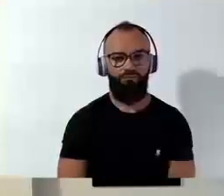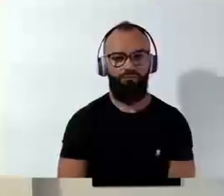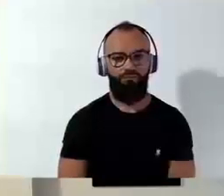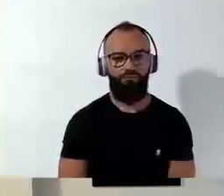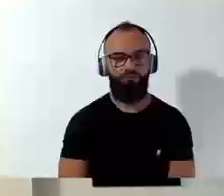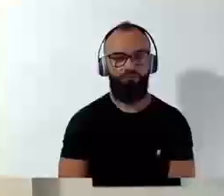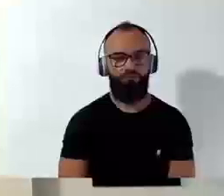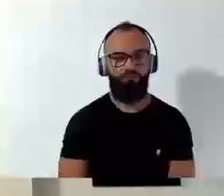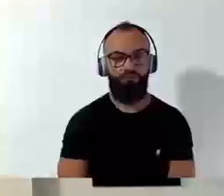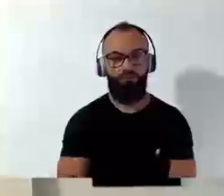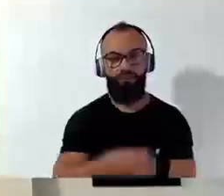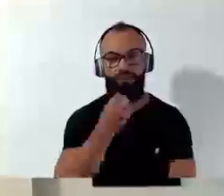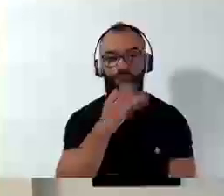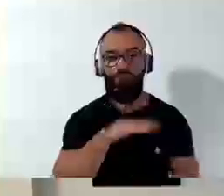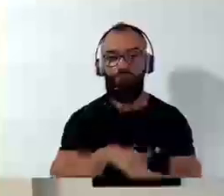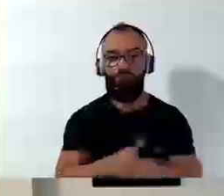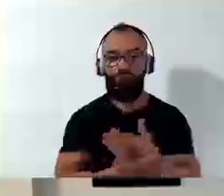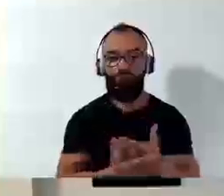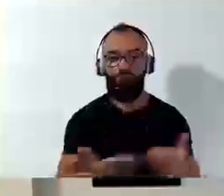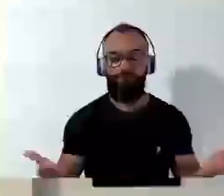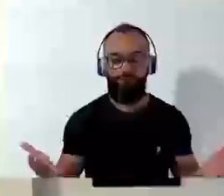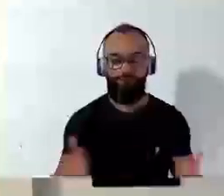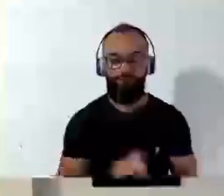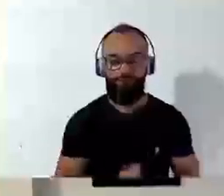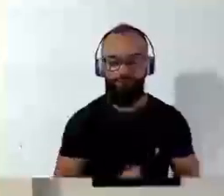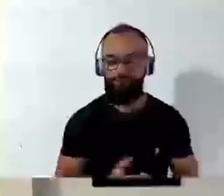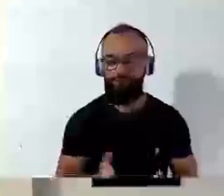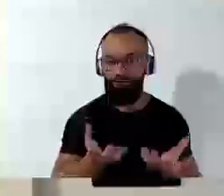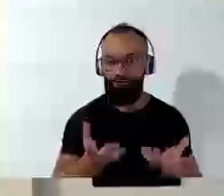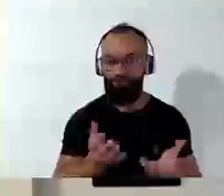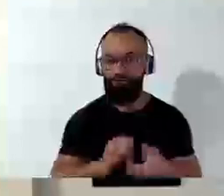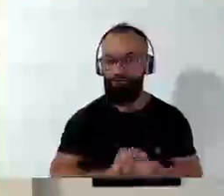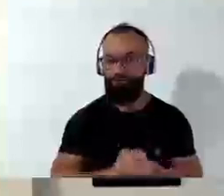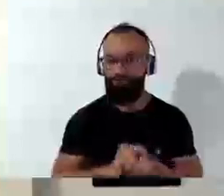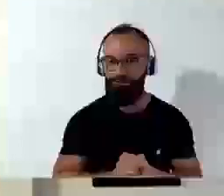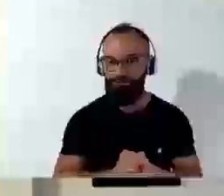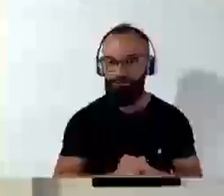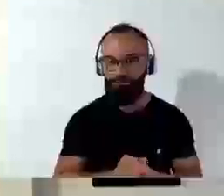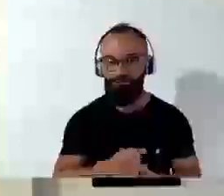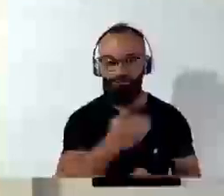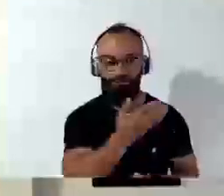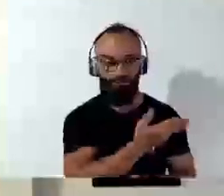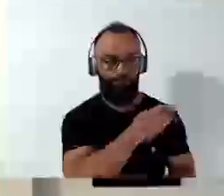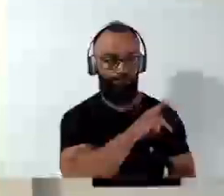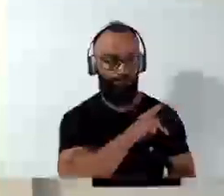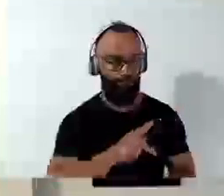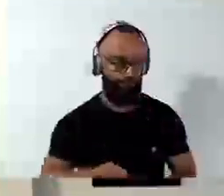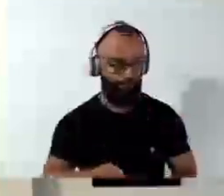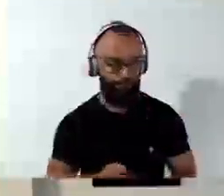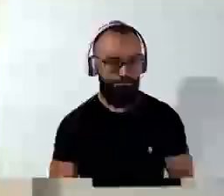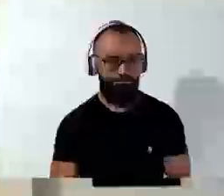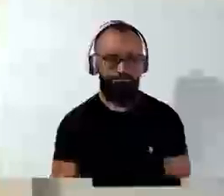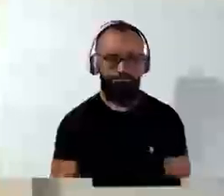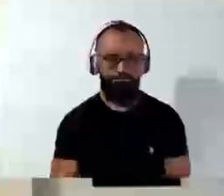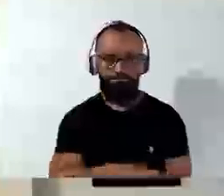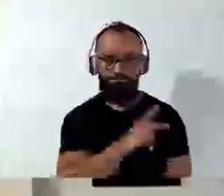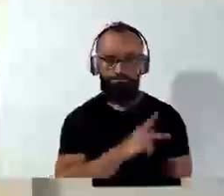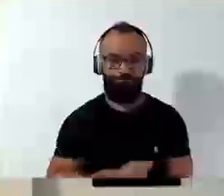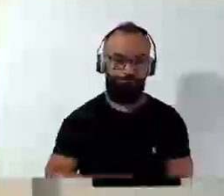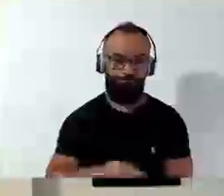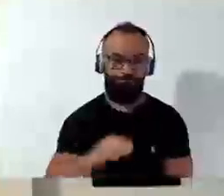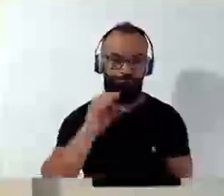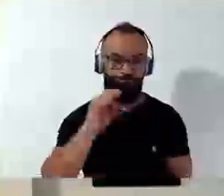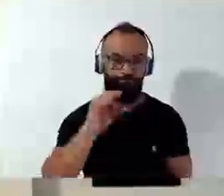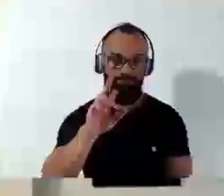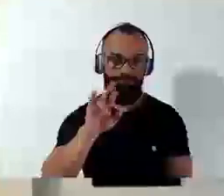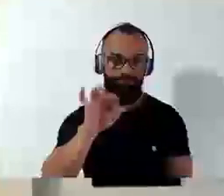Boa noite a todos. Quero aqui cumprimentar o presidente dessa Casa Legislativa, o presidente Christian e a vereadora